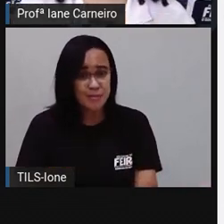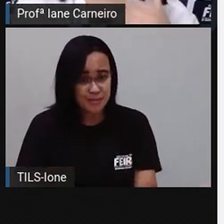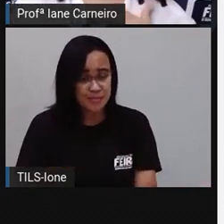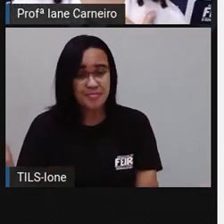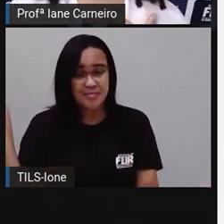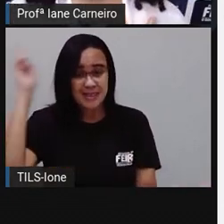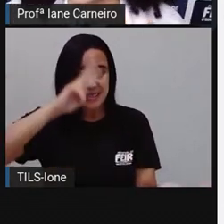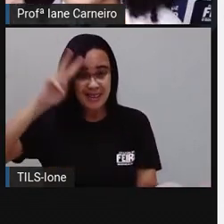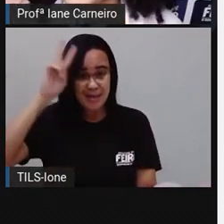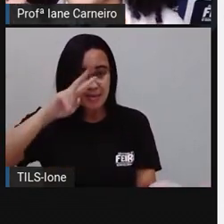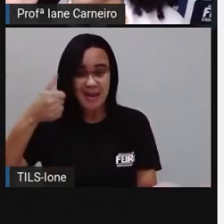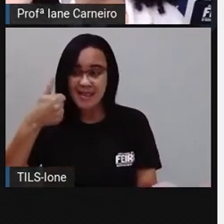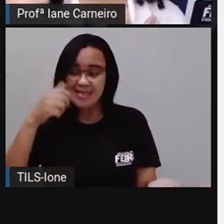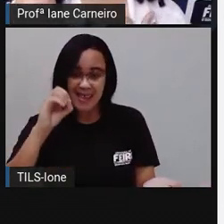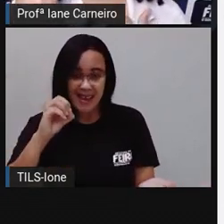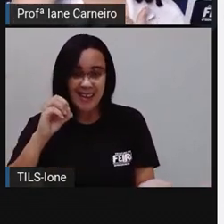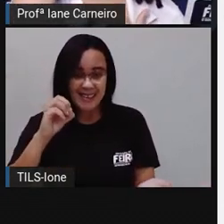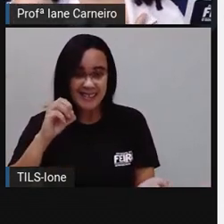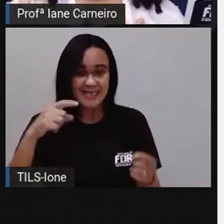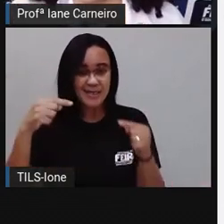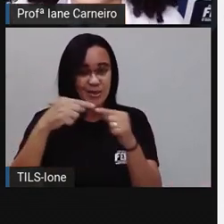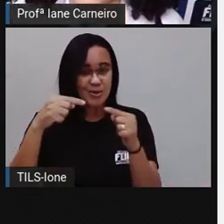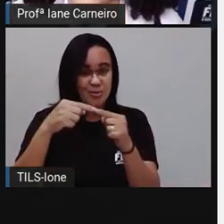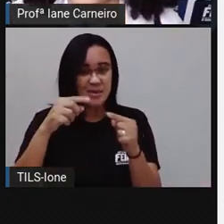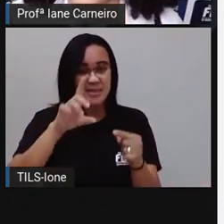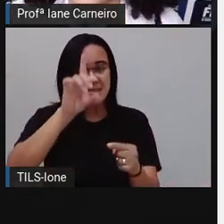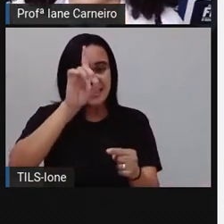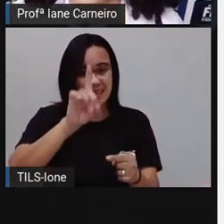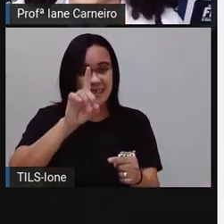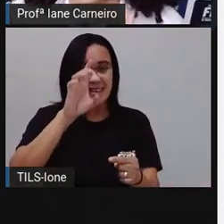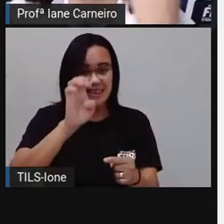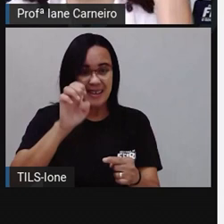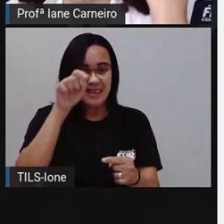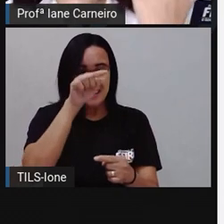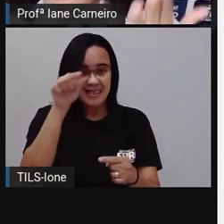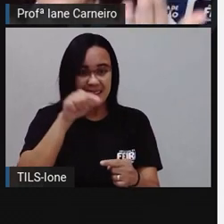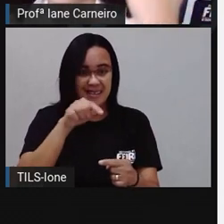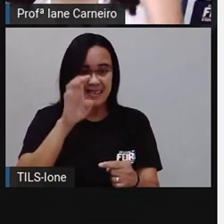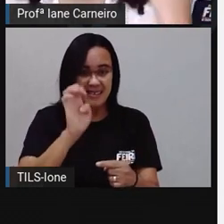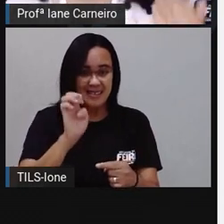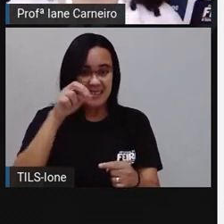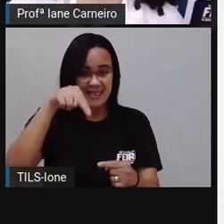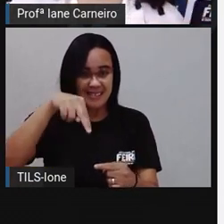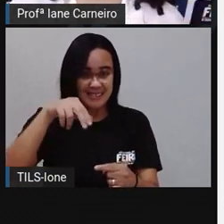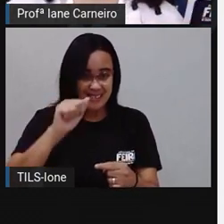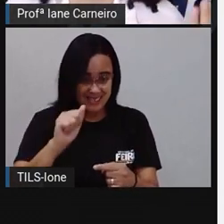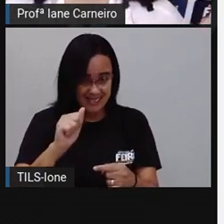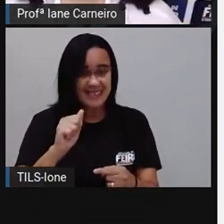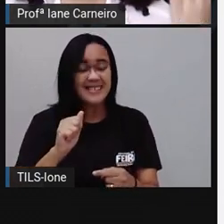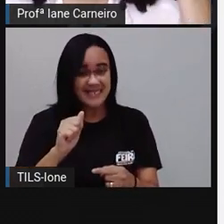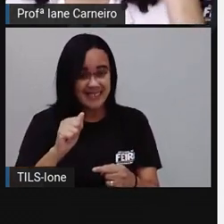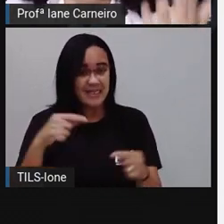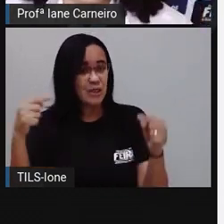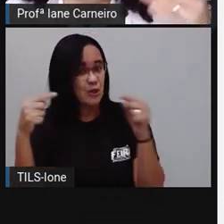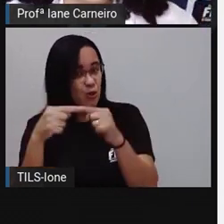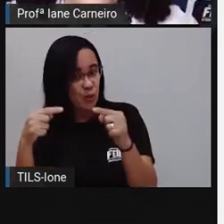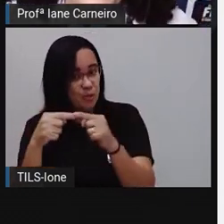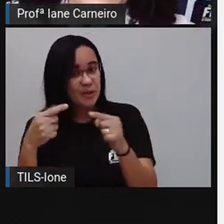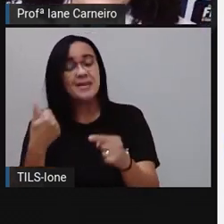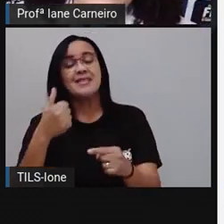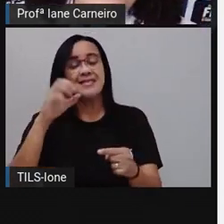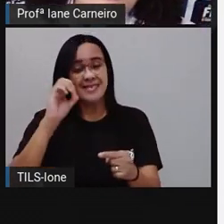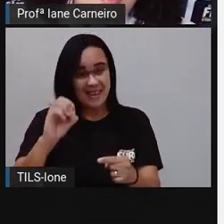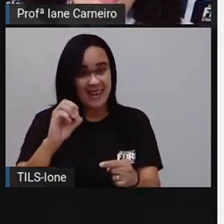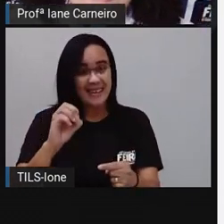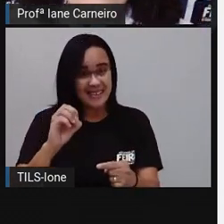A gente já sabe. Se ela comprou uma dezena de pinhas, que ela quer dizer que ela comprou dez pinhas. E uma dúzia,